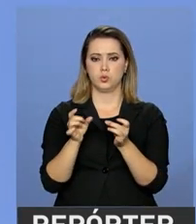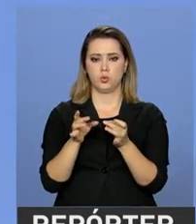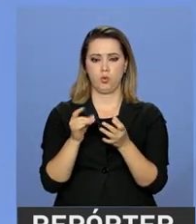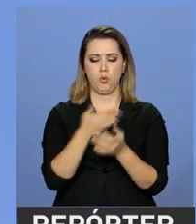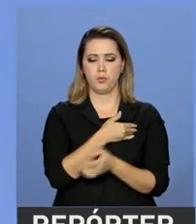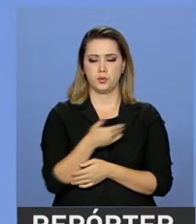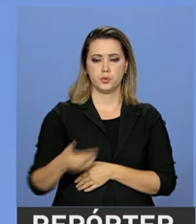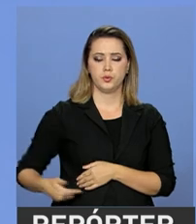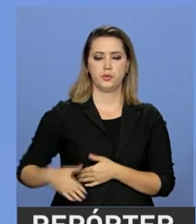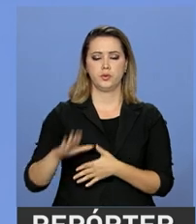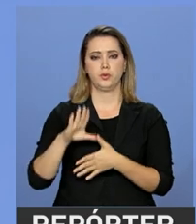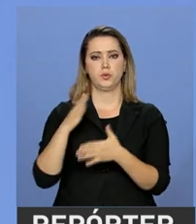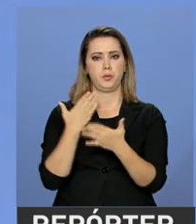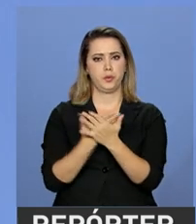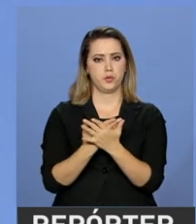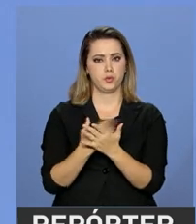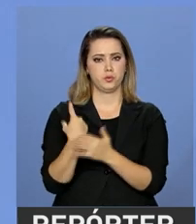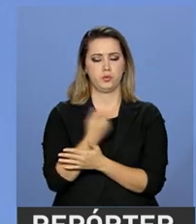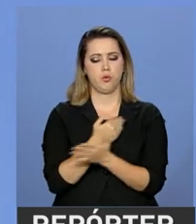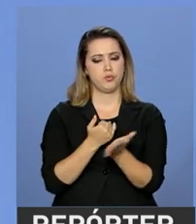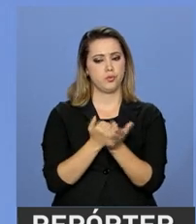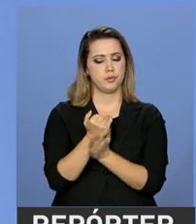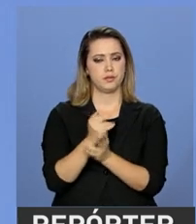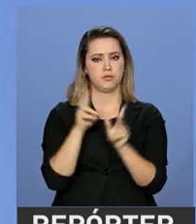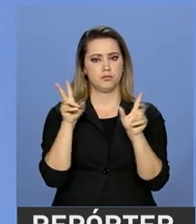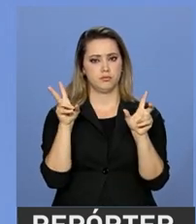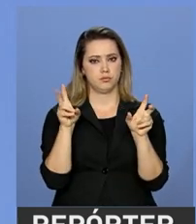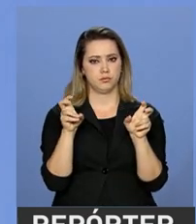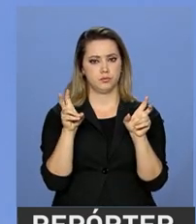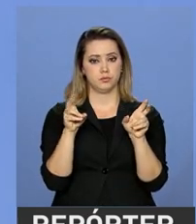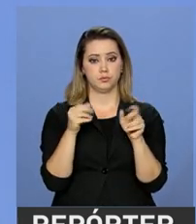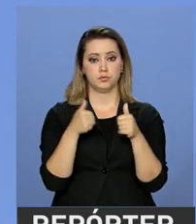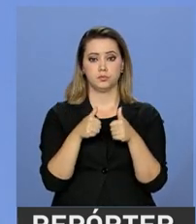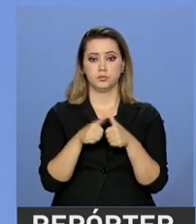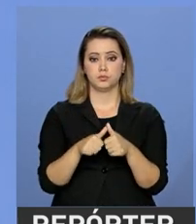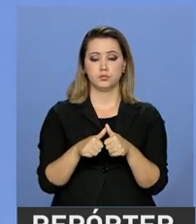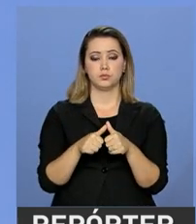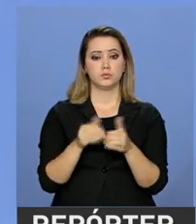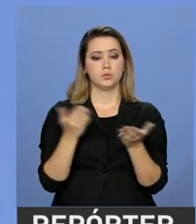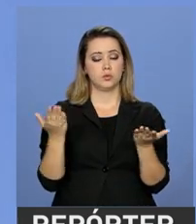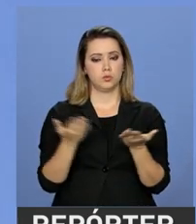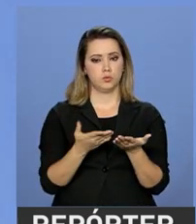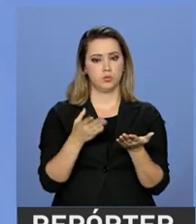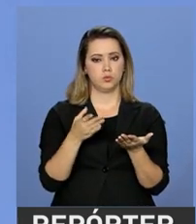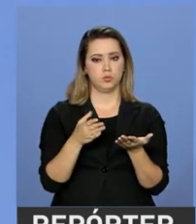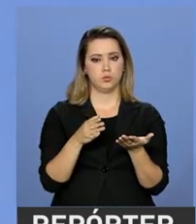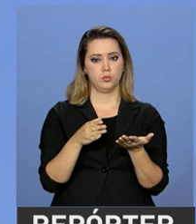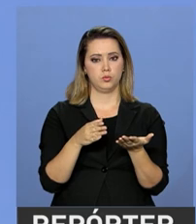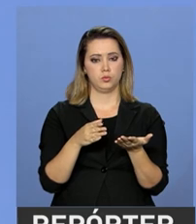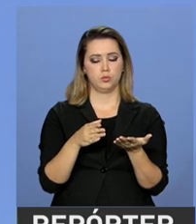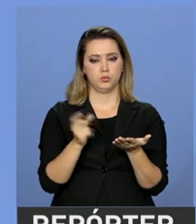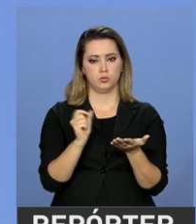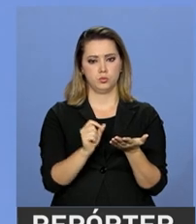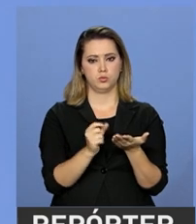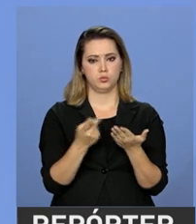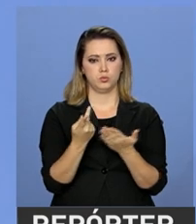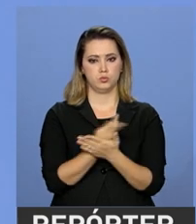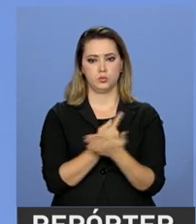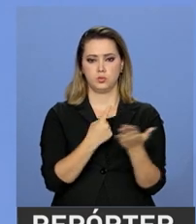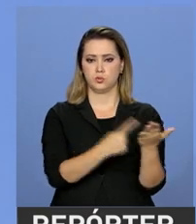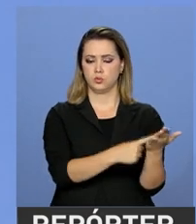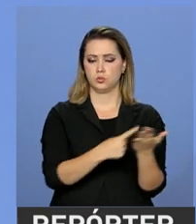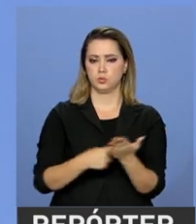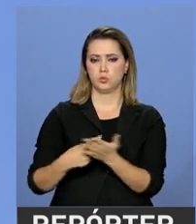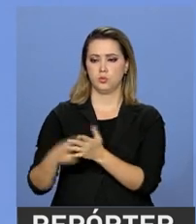Começaremos a discussão de temas que estão na pauta dos acordos de